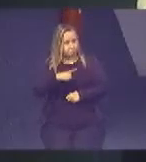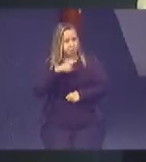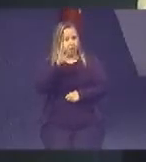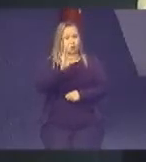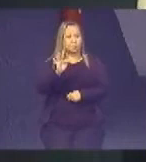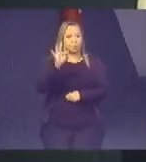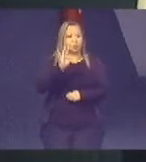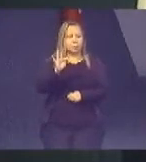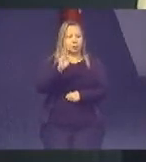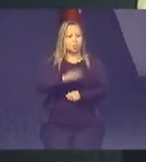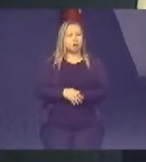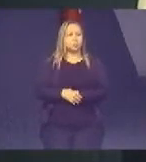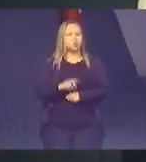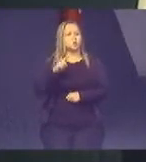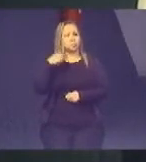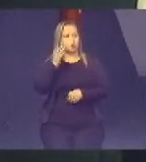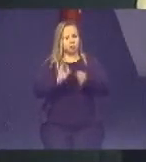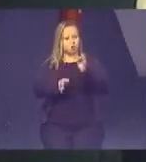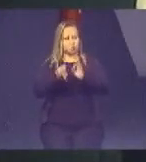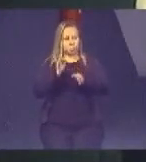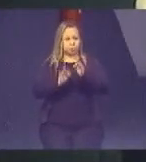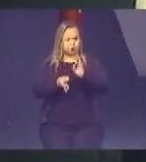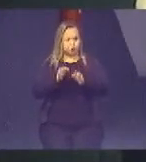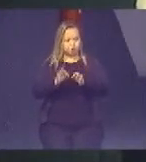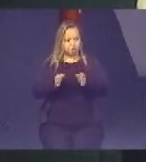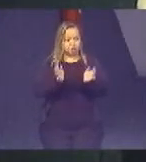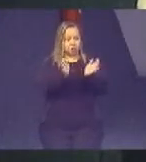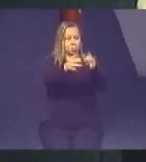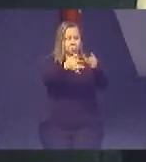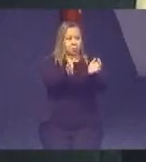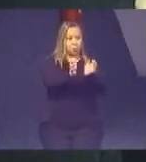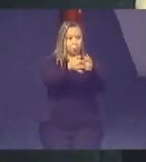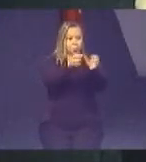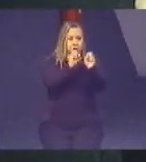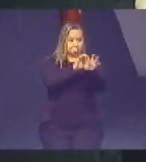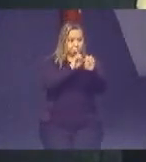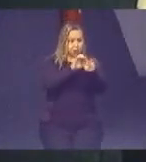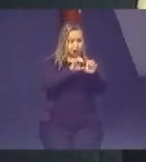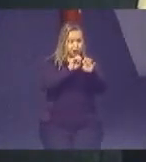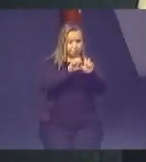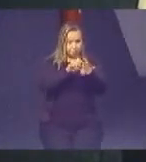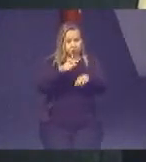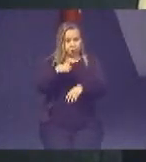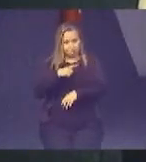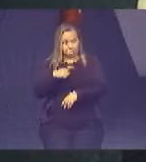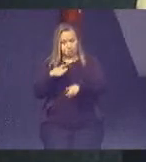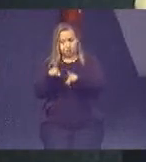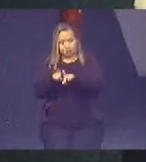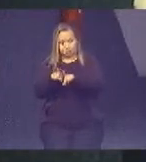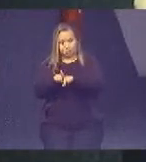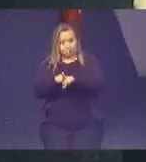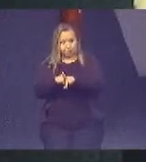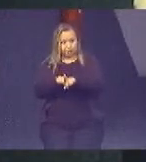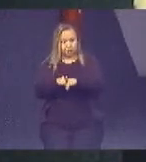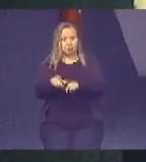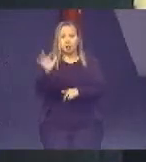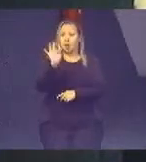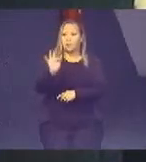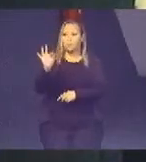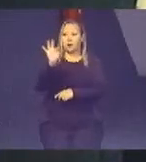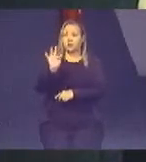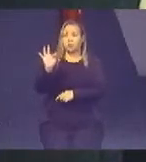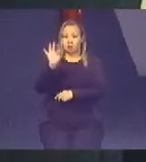promotor temos juiz temos equipe multidisciplinar e temos as faculdades